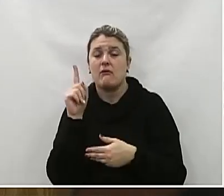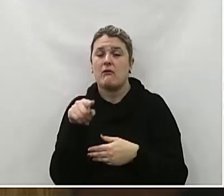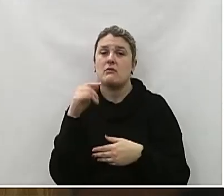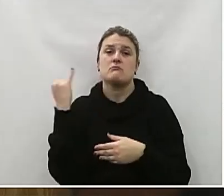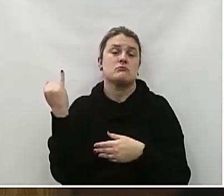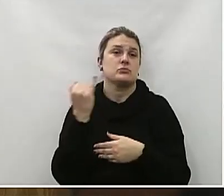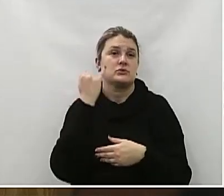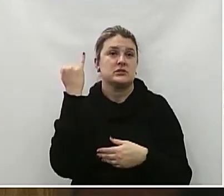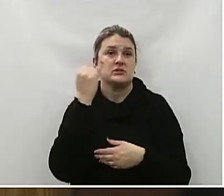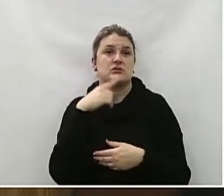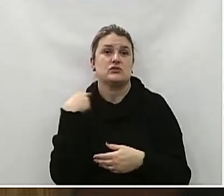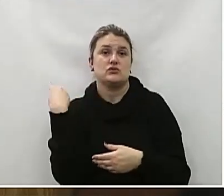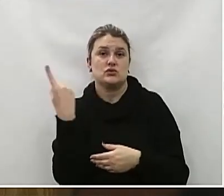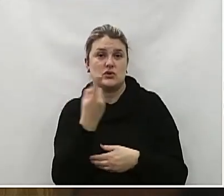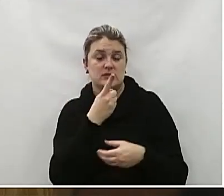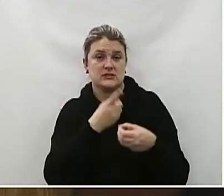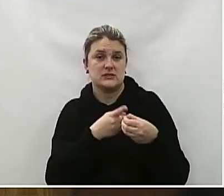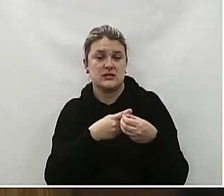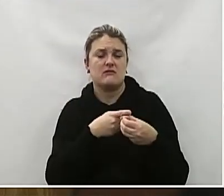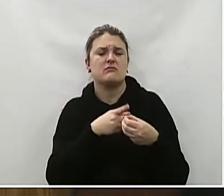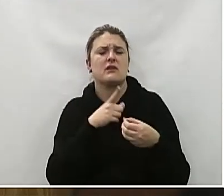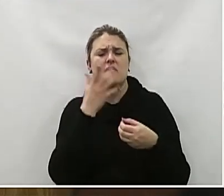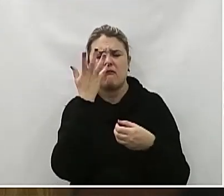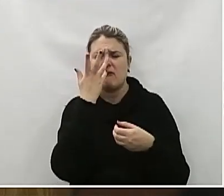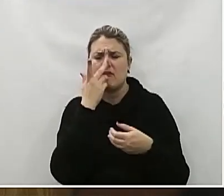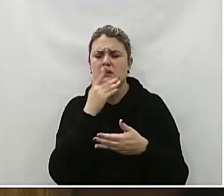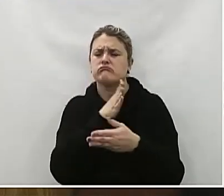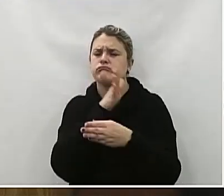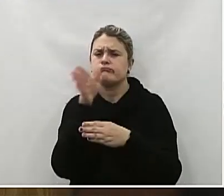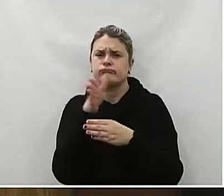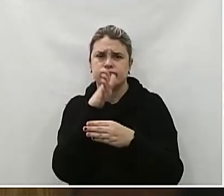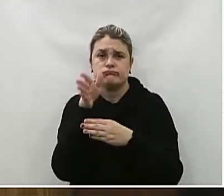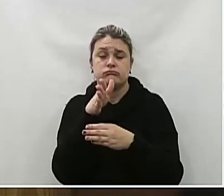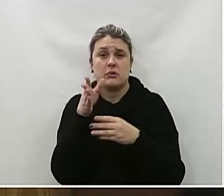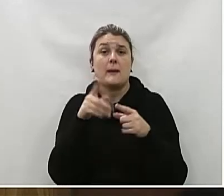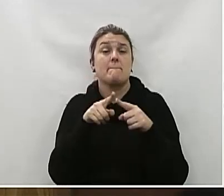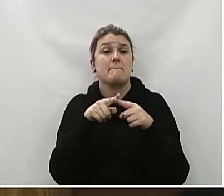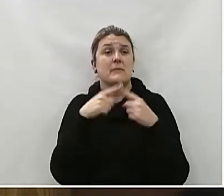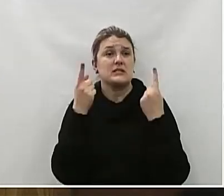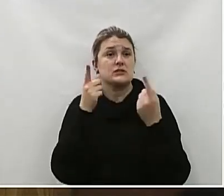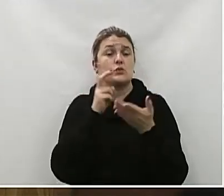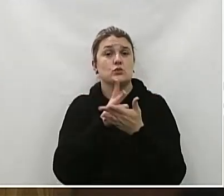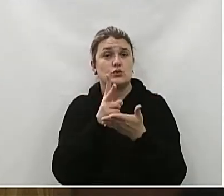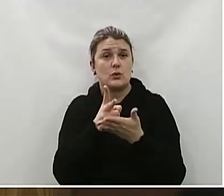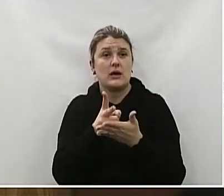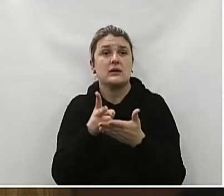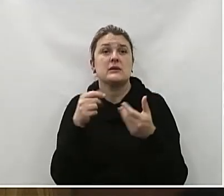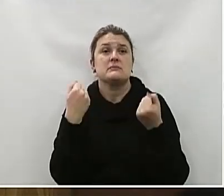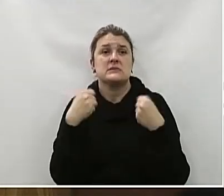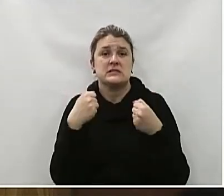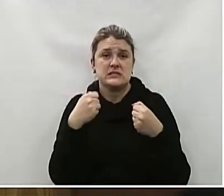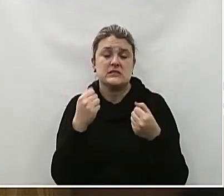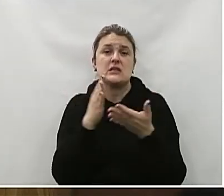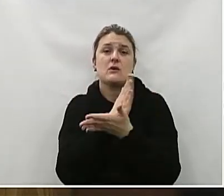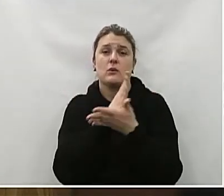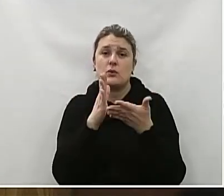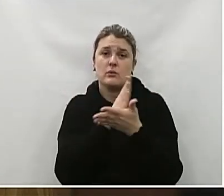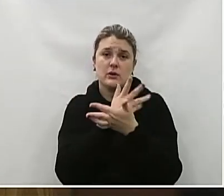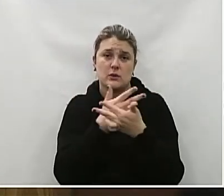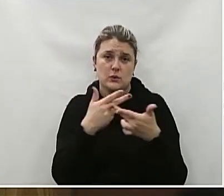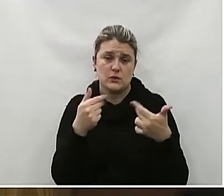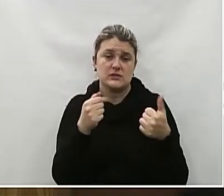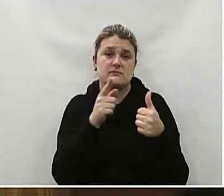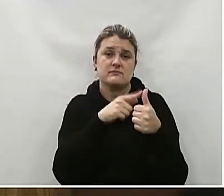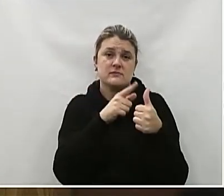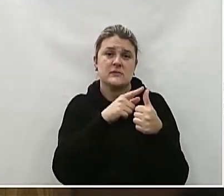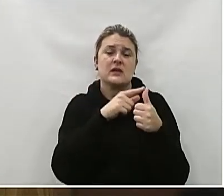para o nosso município E atende inúmeras crianças Contudo, para continuar esse excelente trabalho Se faz necessário algumas melhorias Como